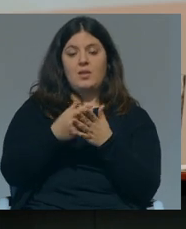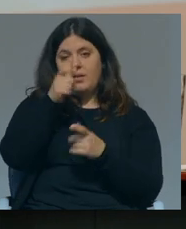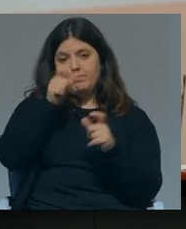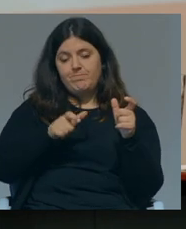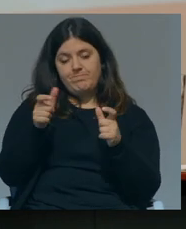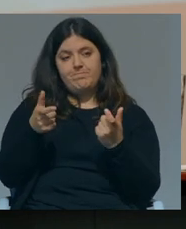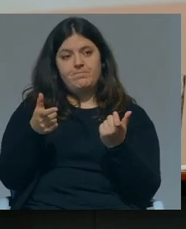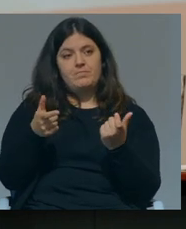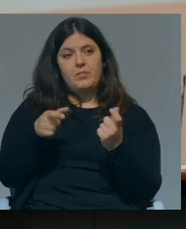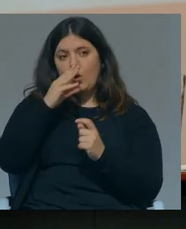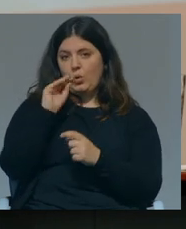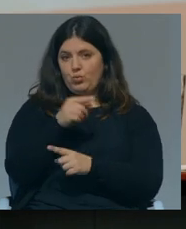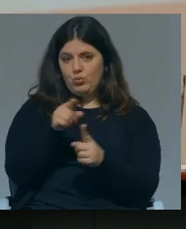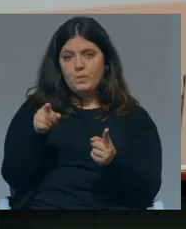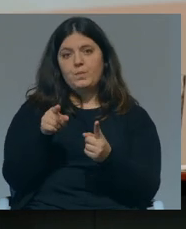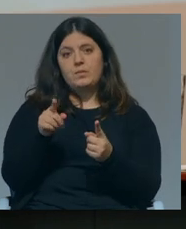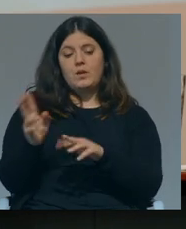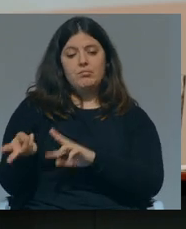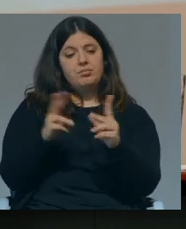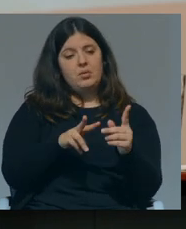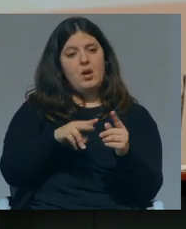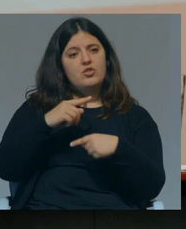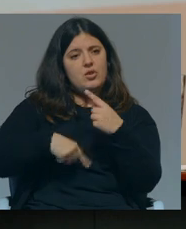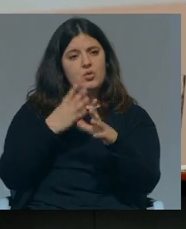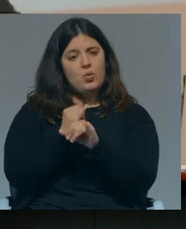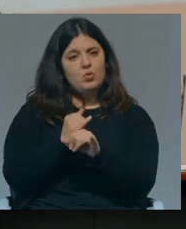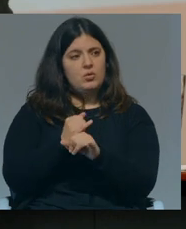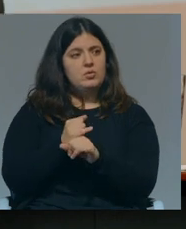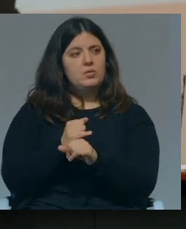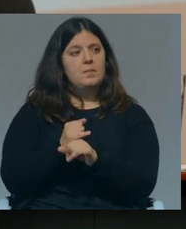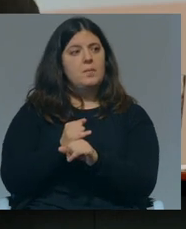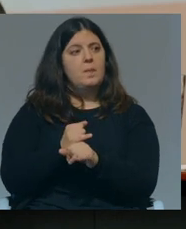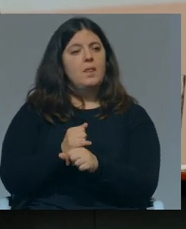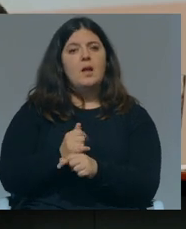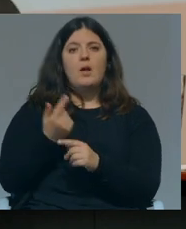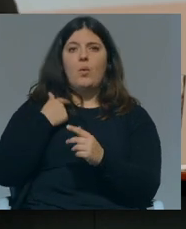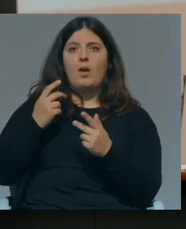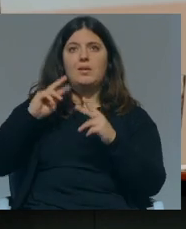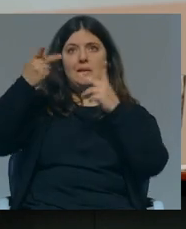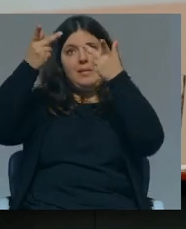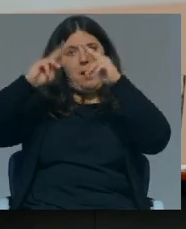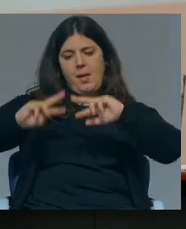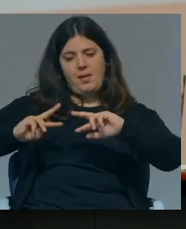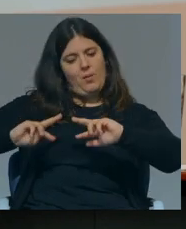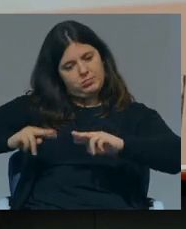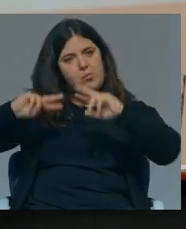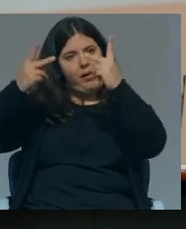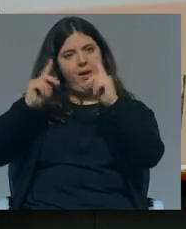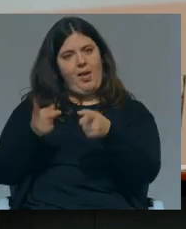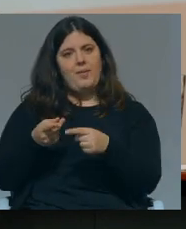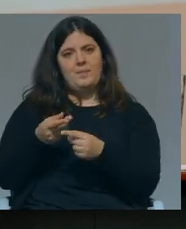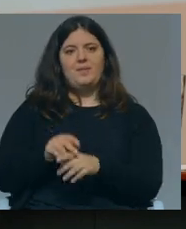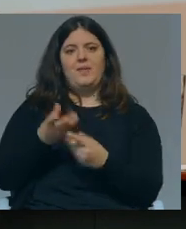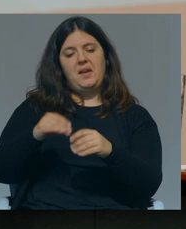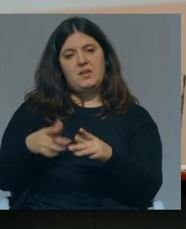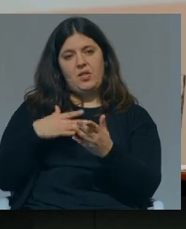a cidadania dá aos alunos passa para outras gerações e passa por não de cima para baixo passa para cima muito